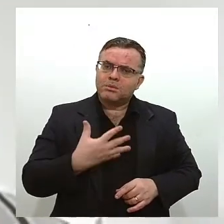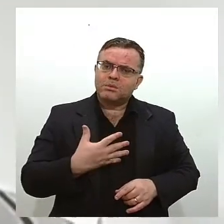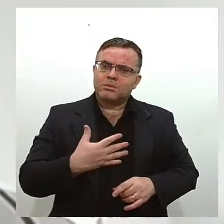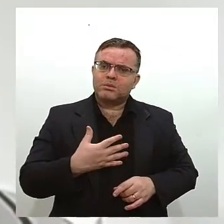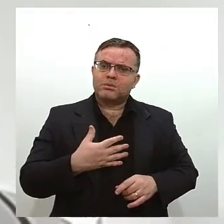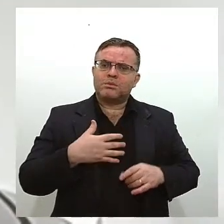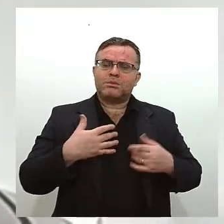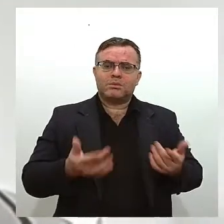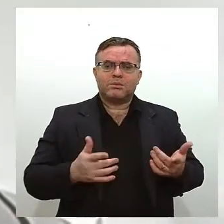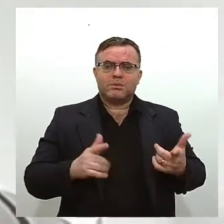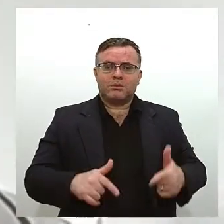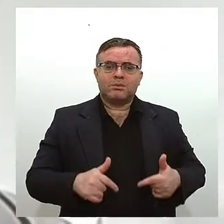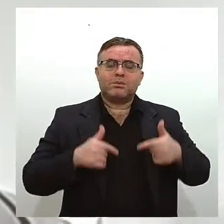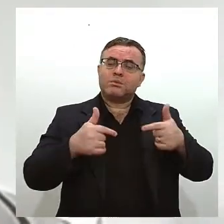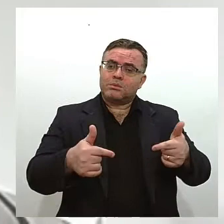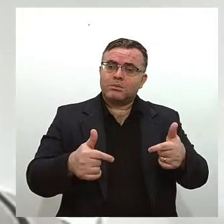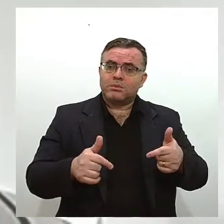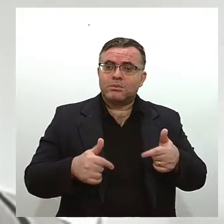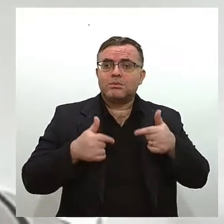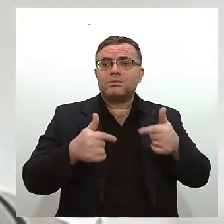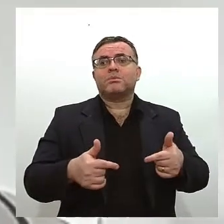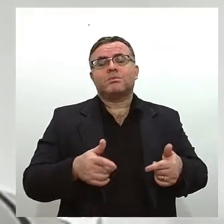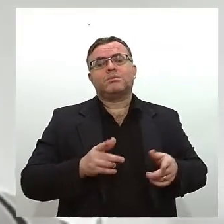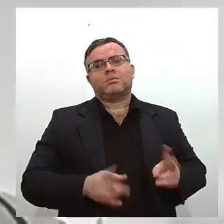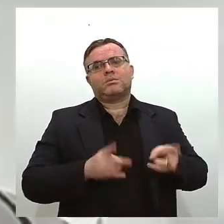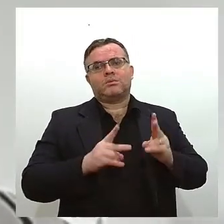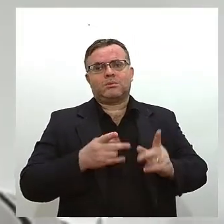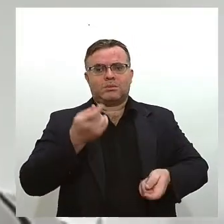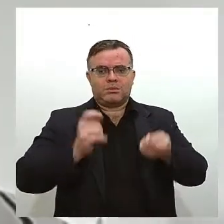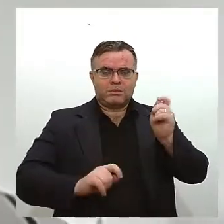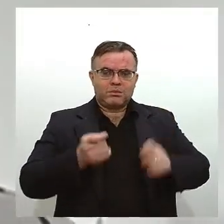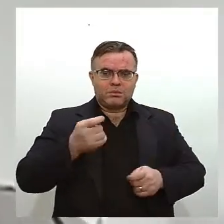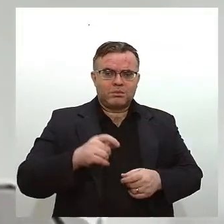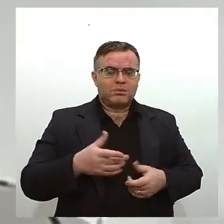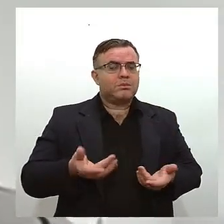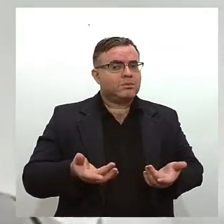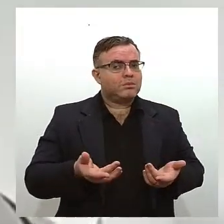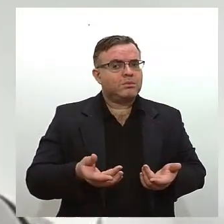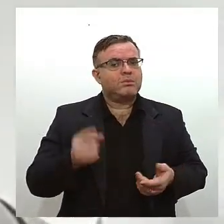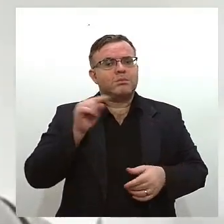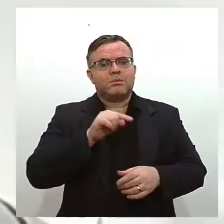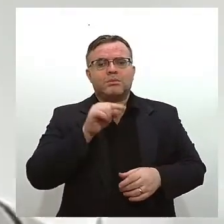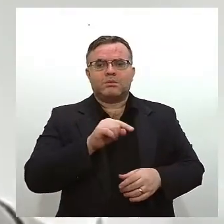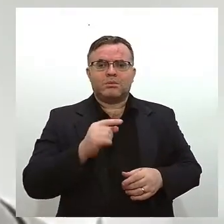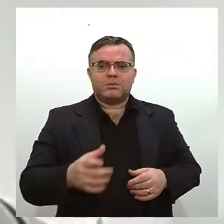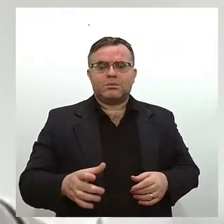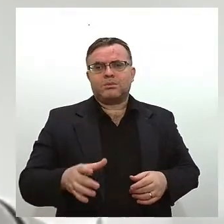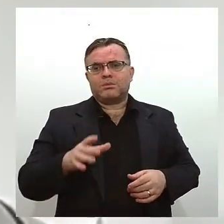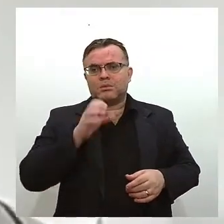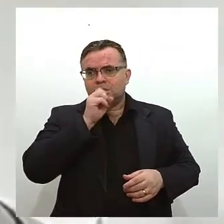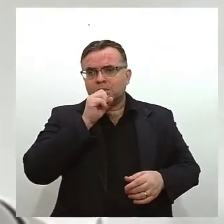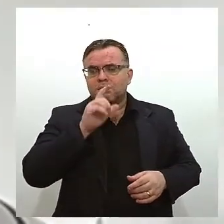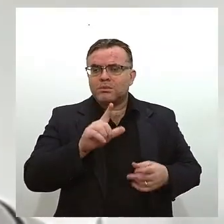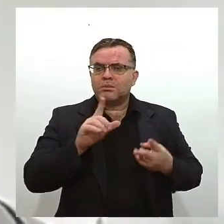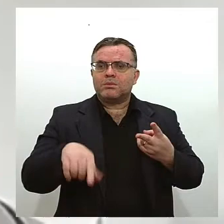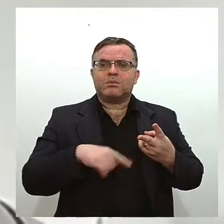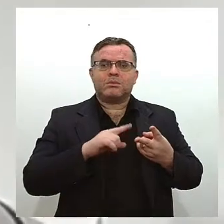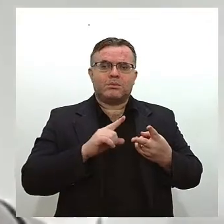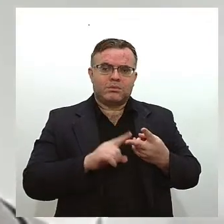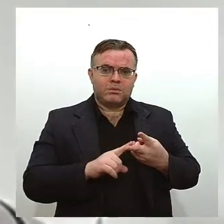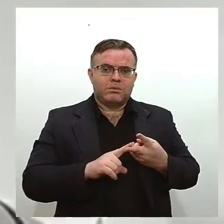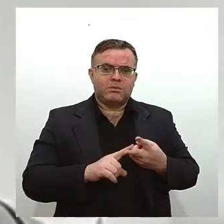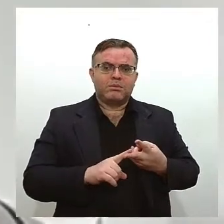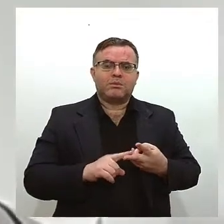indústria principalmente da indústria sucrocoleira então a gente teve ali em laranjeiras principalmente